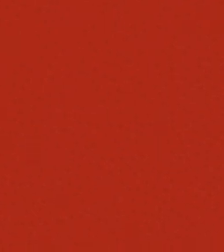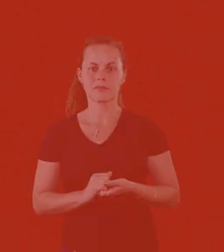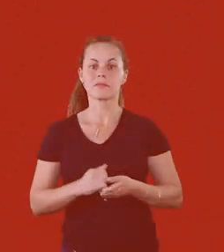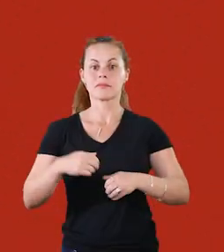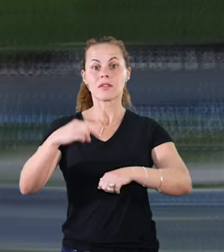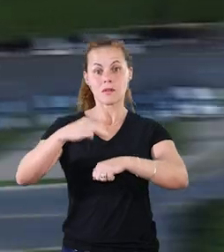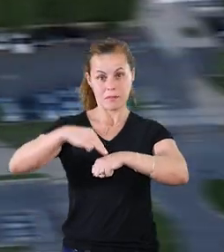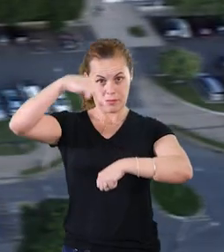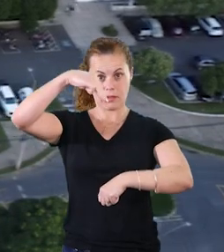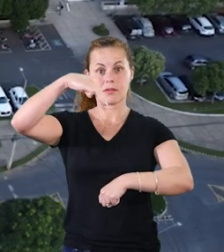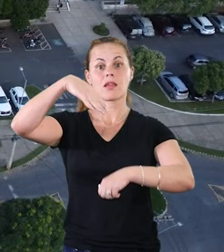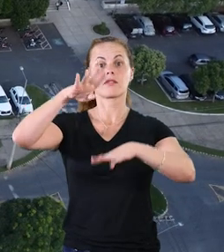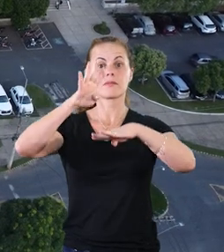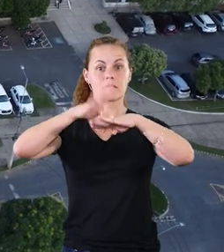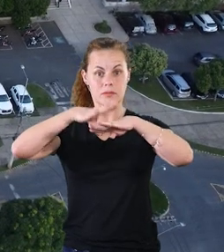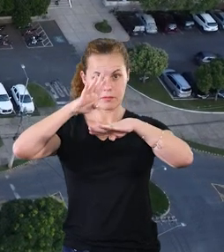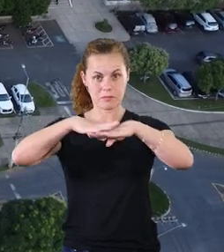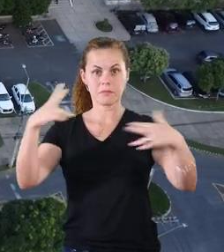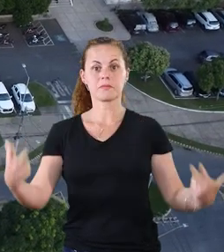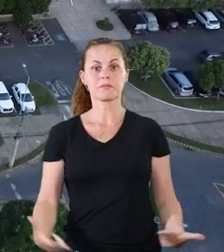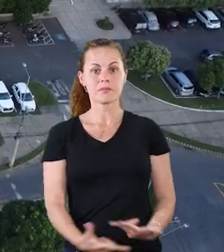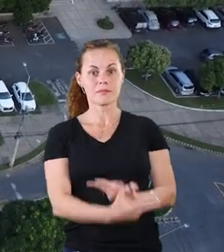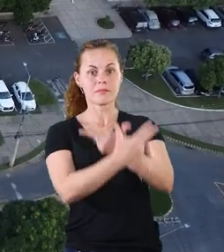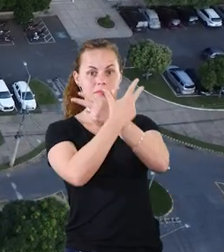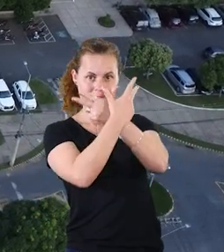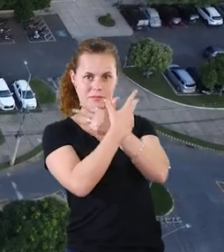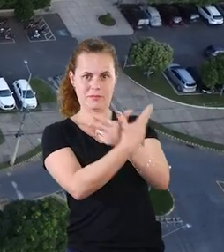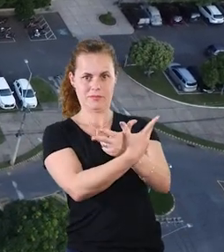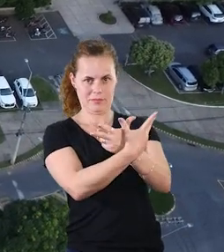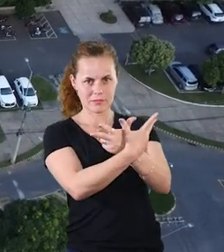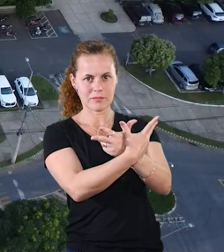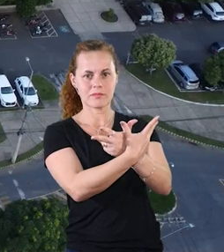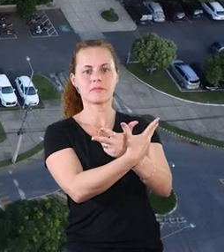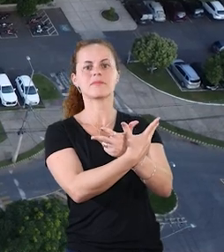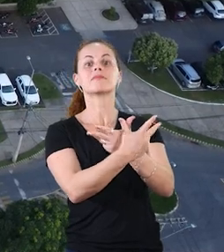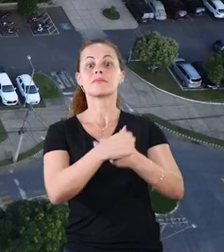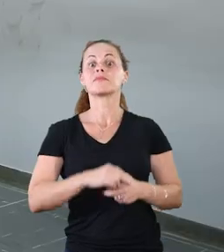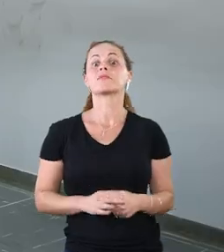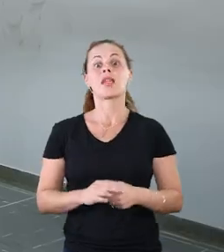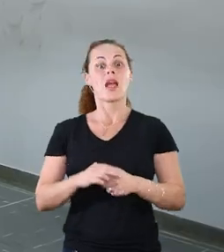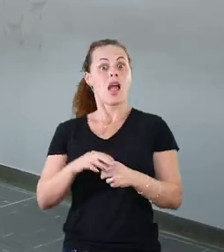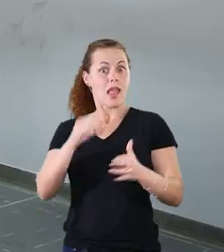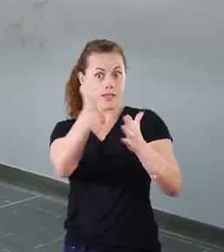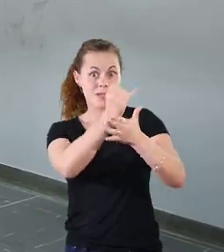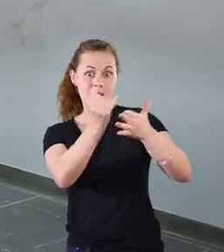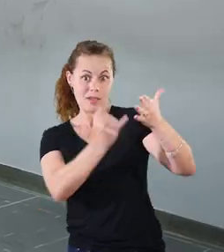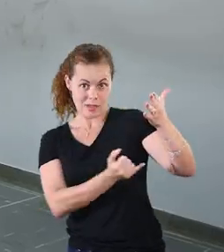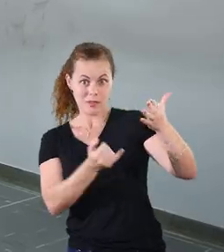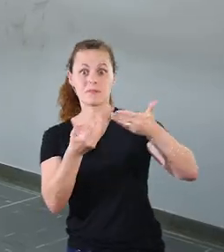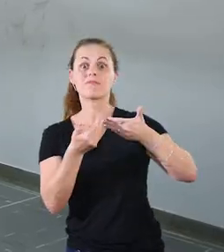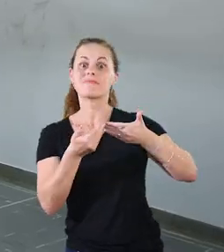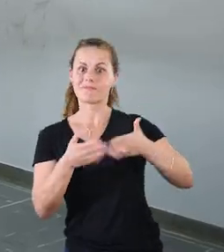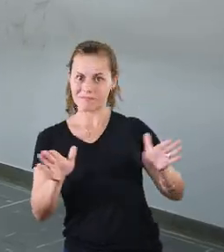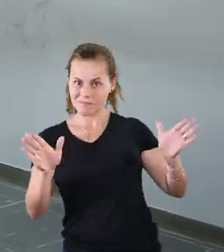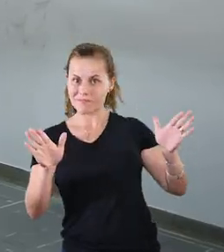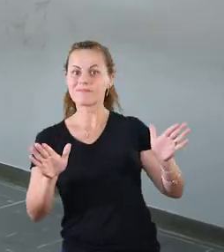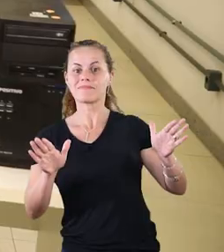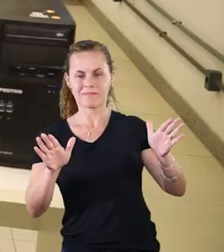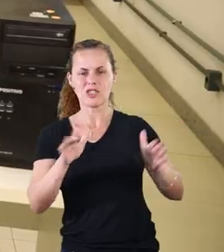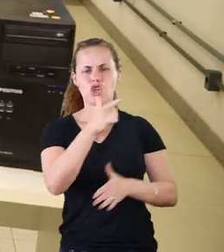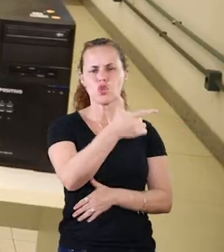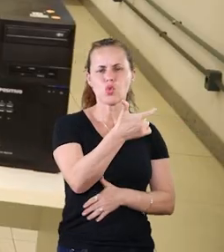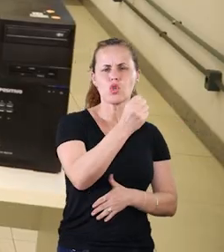O mestrado em Matemática da Universidade Federal de Viçosa está com inscrições abertas.